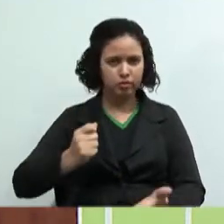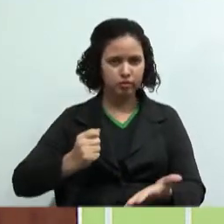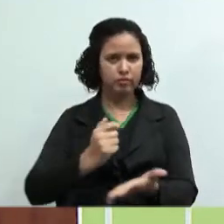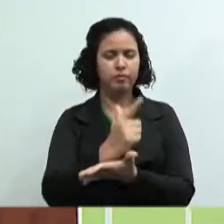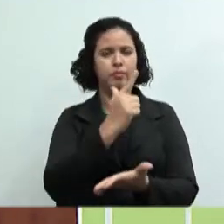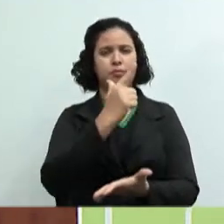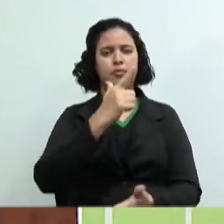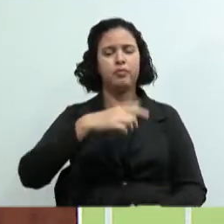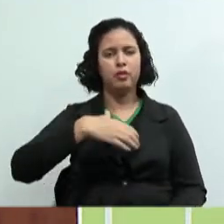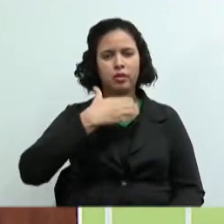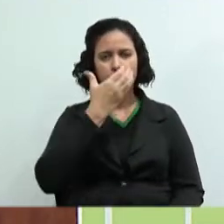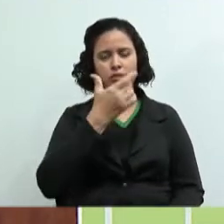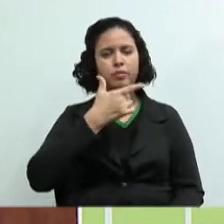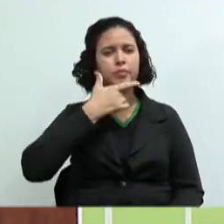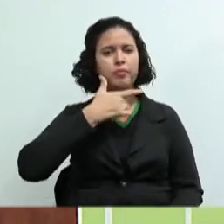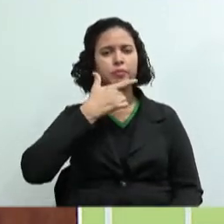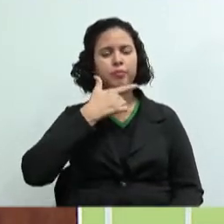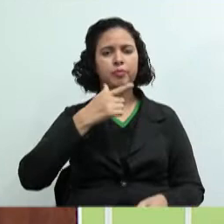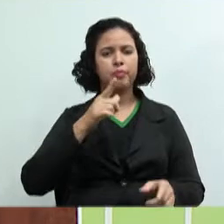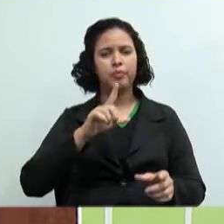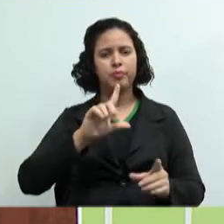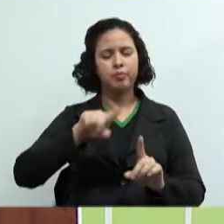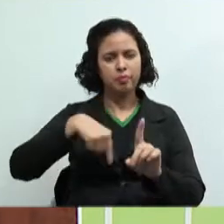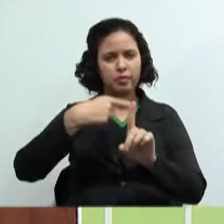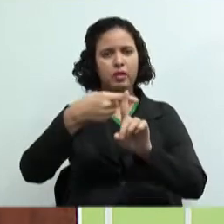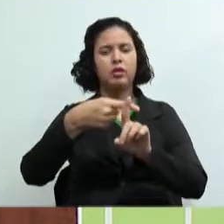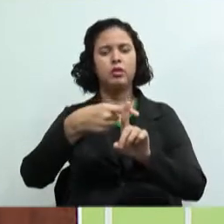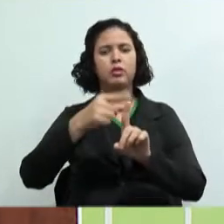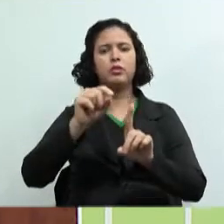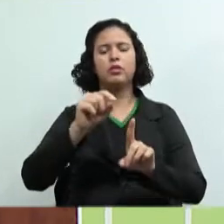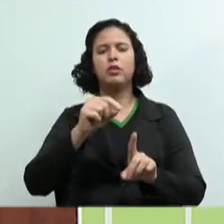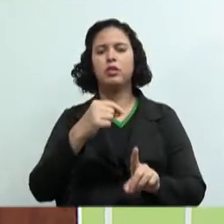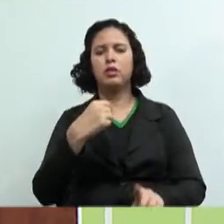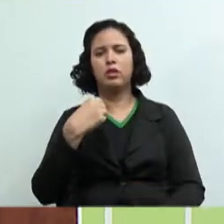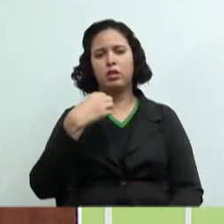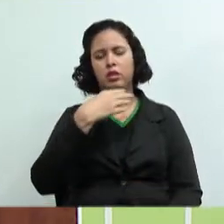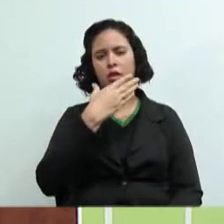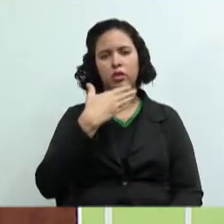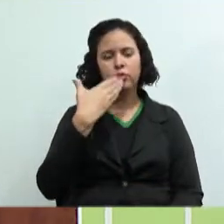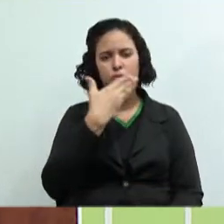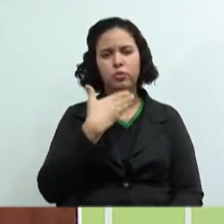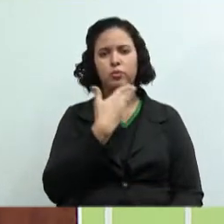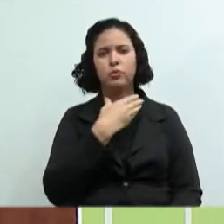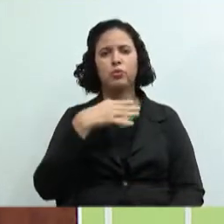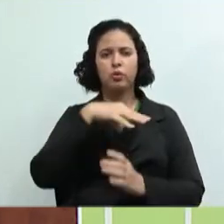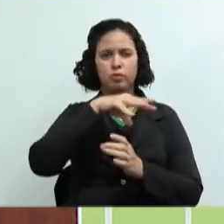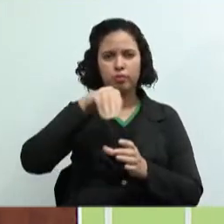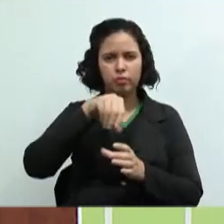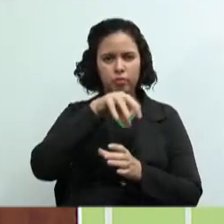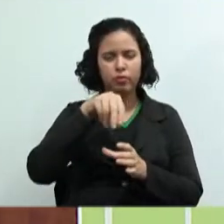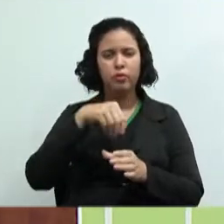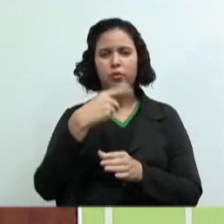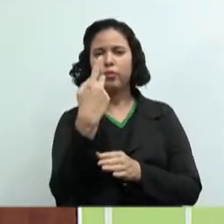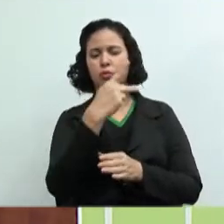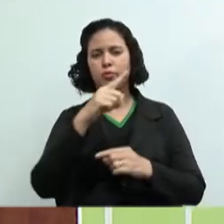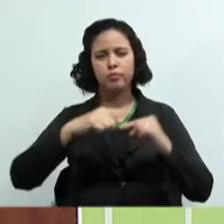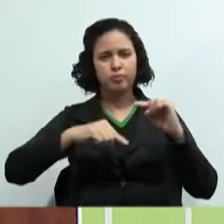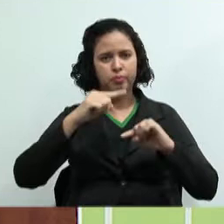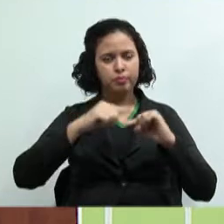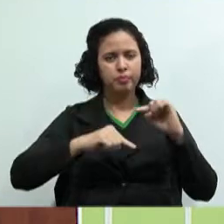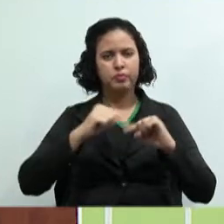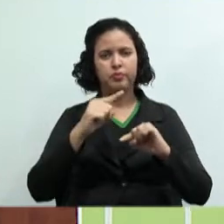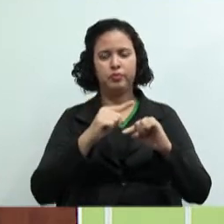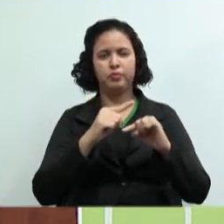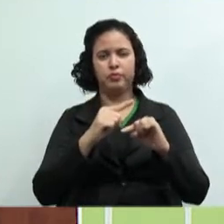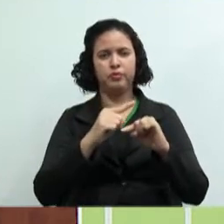essa fruta, mais o que é a doce, então vai açúcar, ou vai algum outro material para adoçar